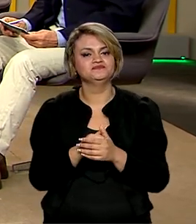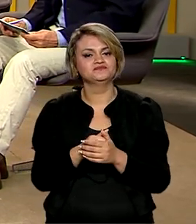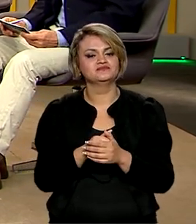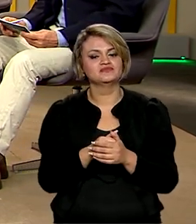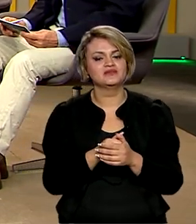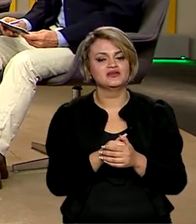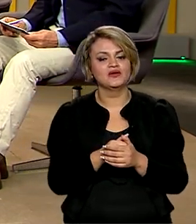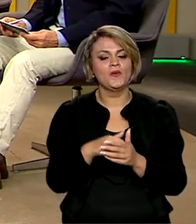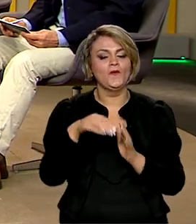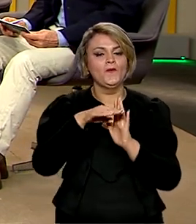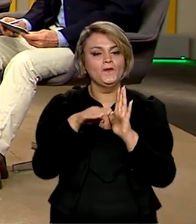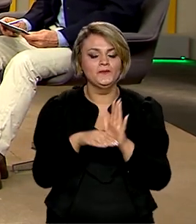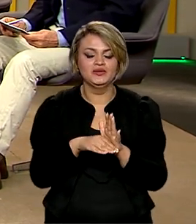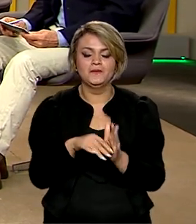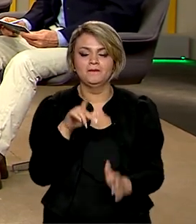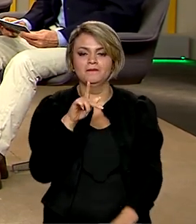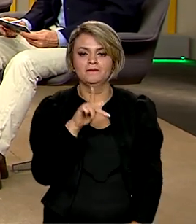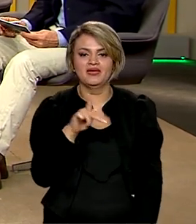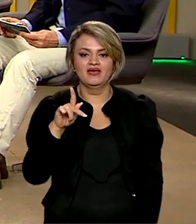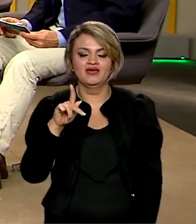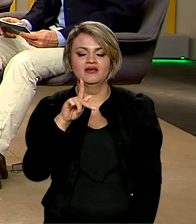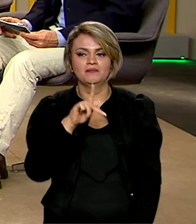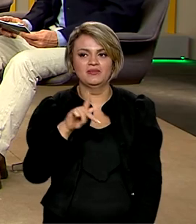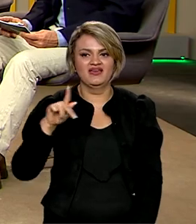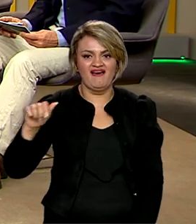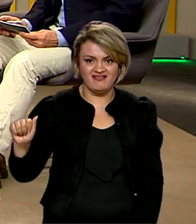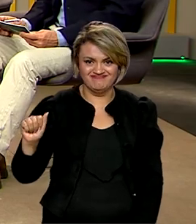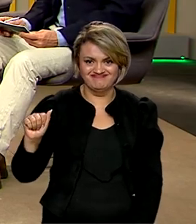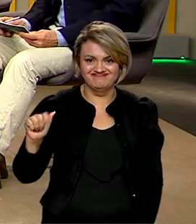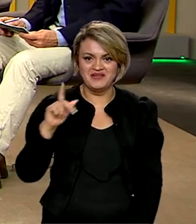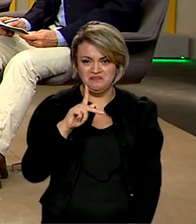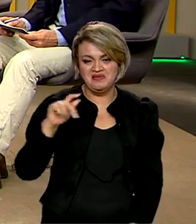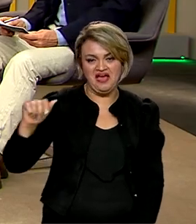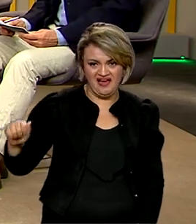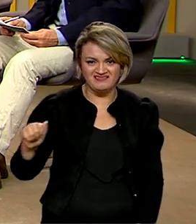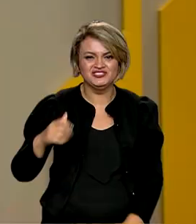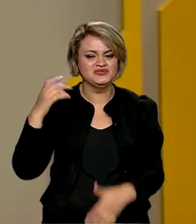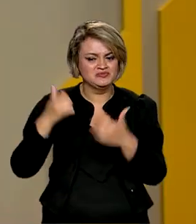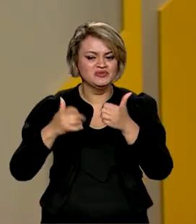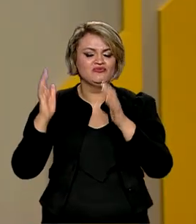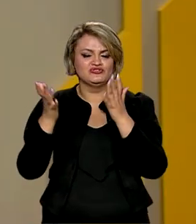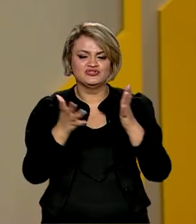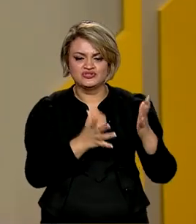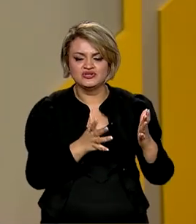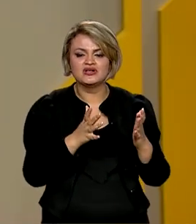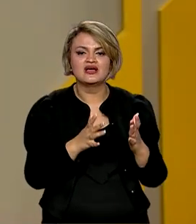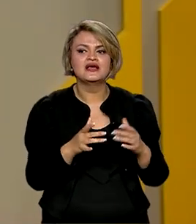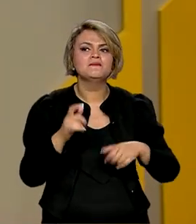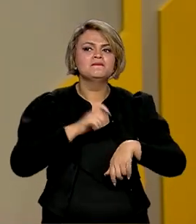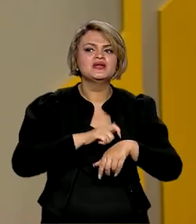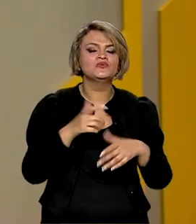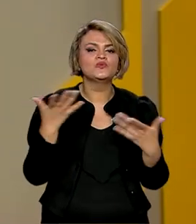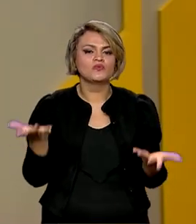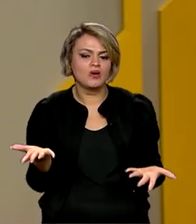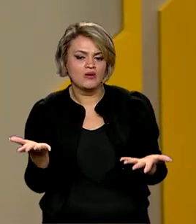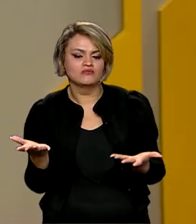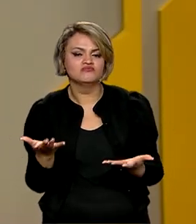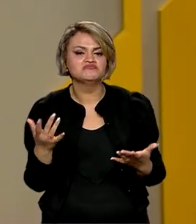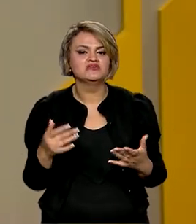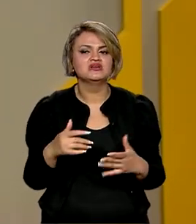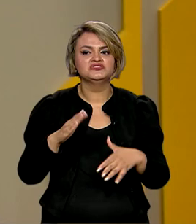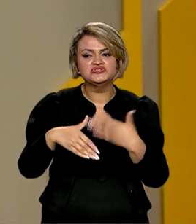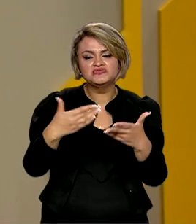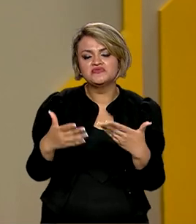o plano plurianual participativo. A gente já falou muito sobre isso aqui no Brasil em Dia. Em que fase está? Quais os